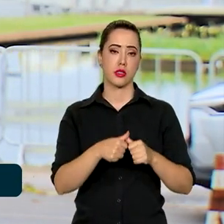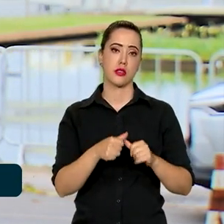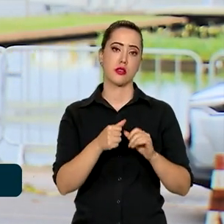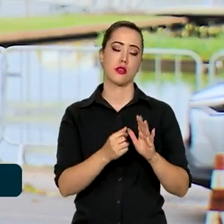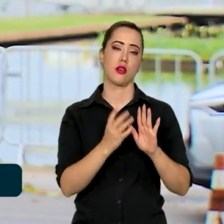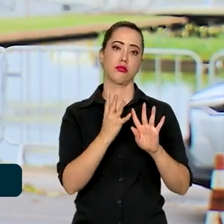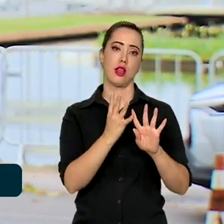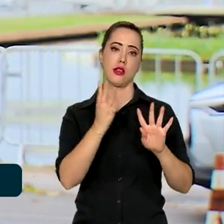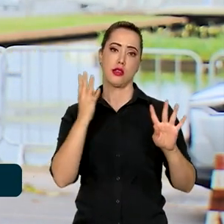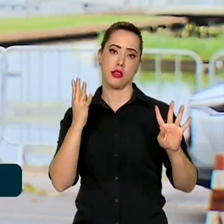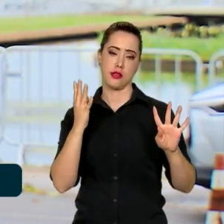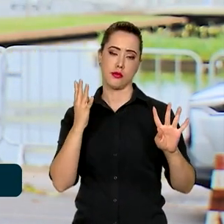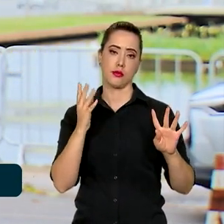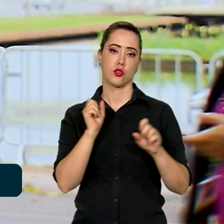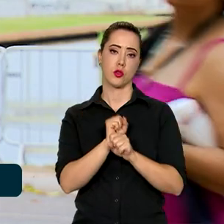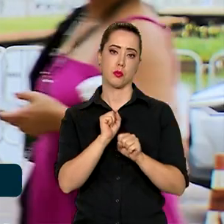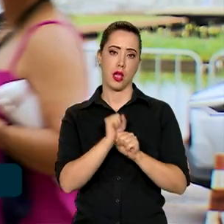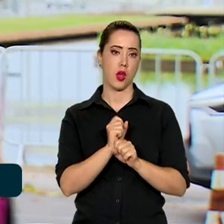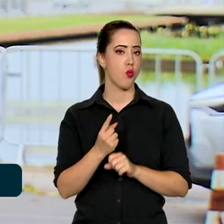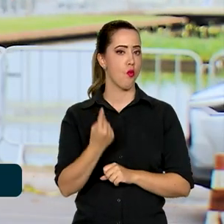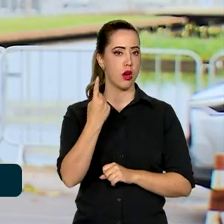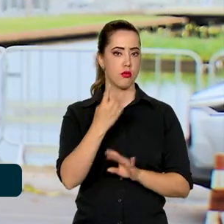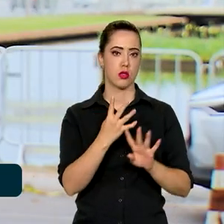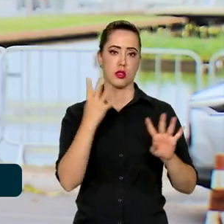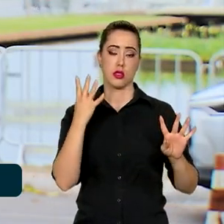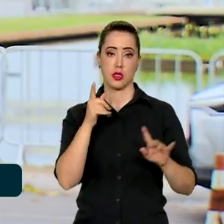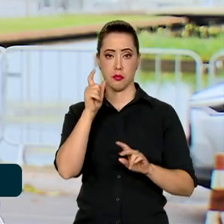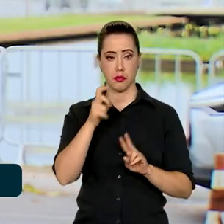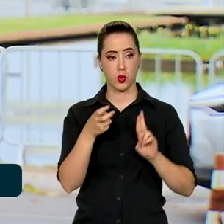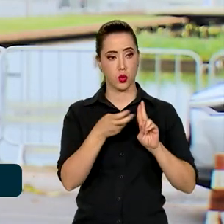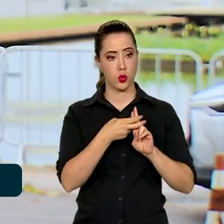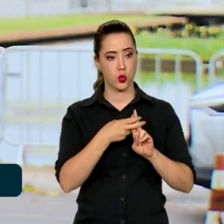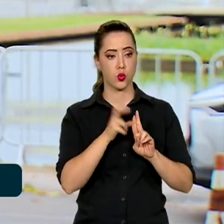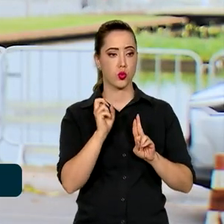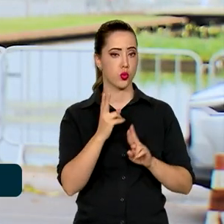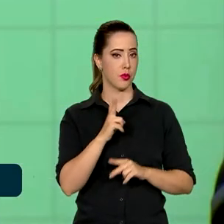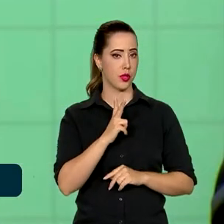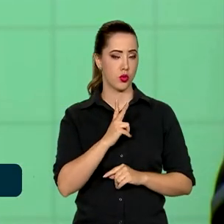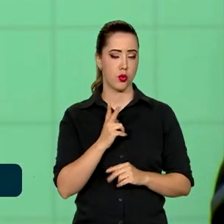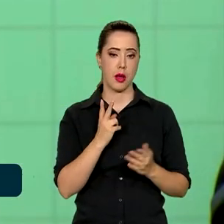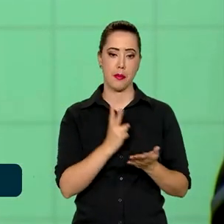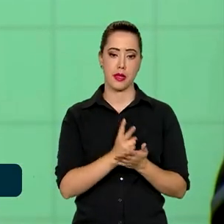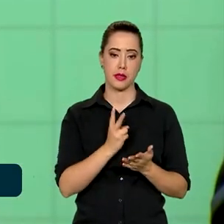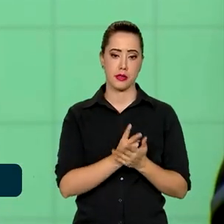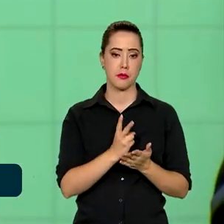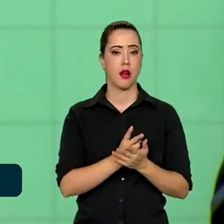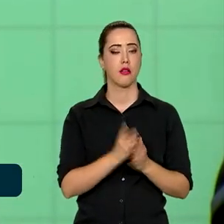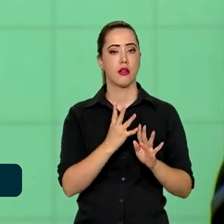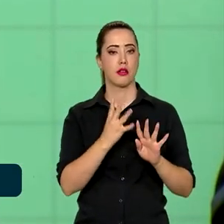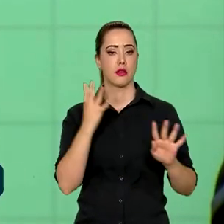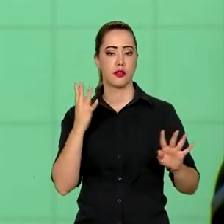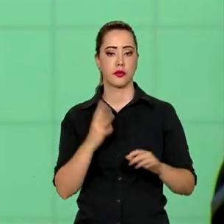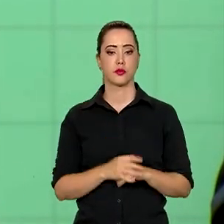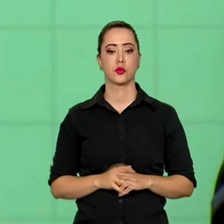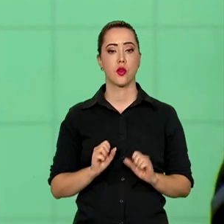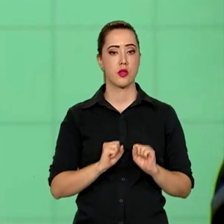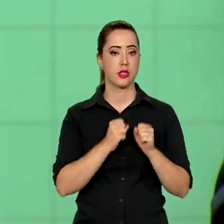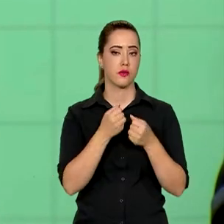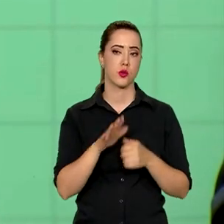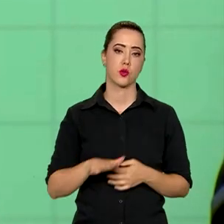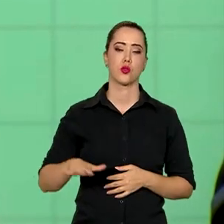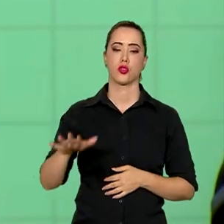lista única e que tem validade para pacientes do SUS e da rede privada. Se trata de um esforço coletivo,